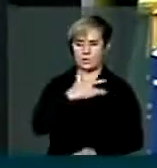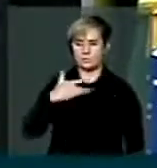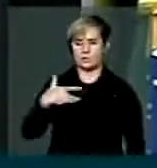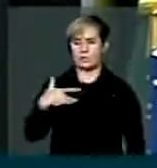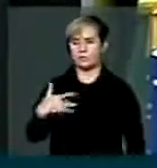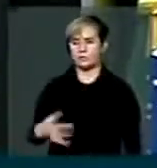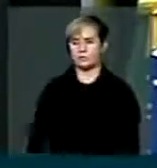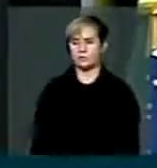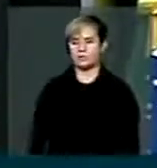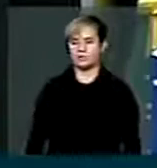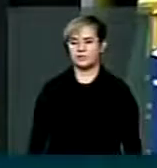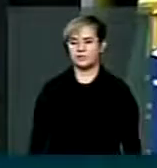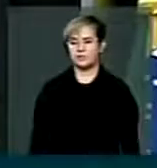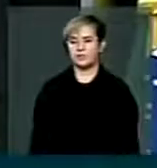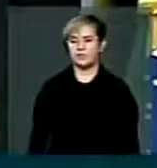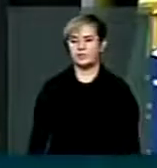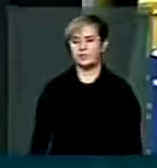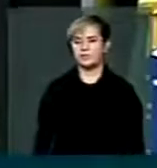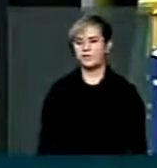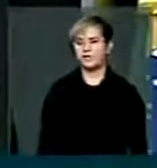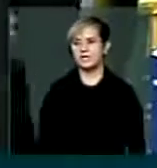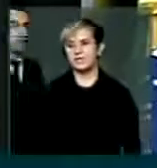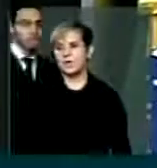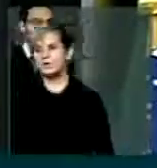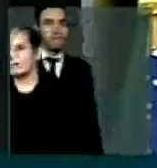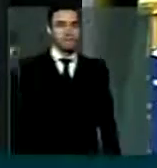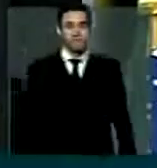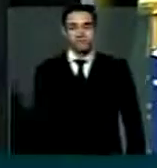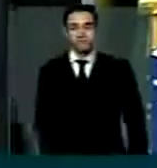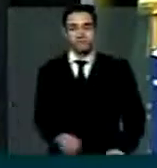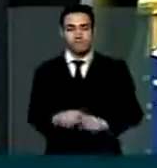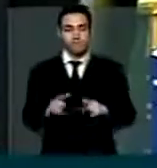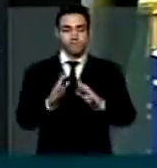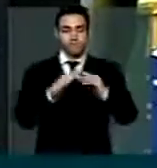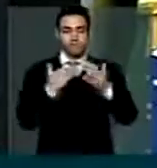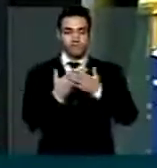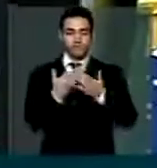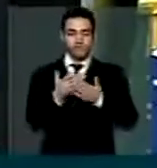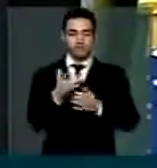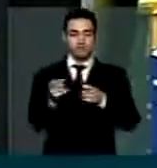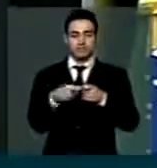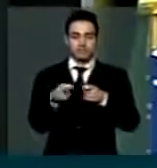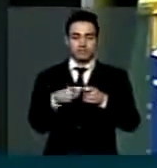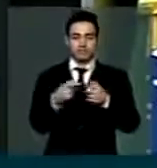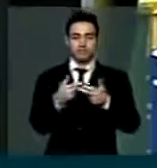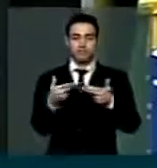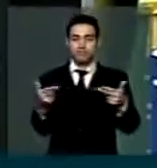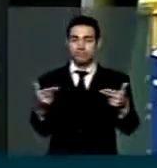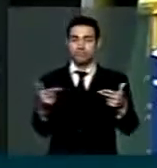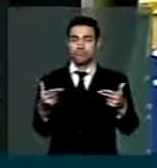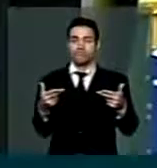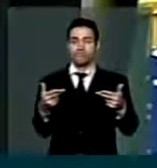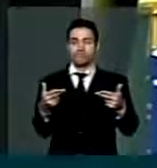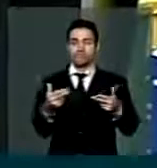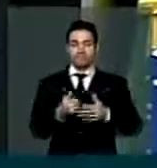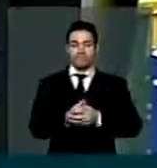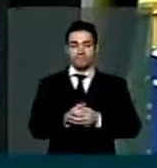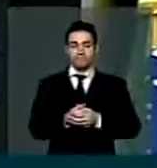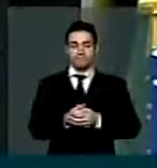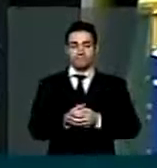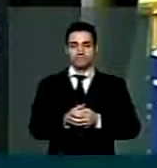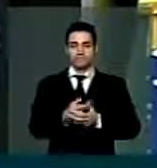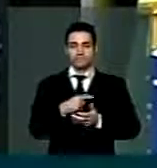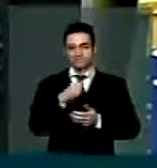É um absurdo o que nós estamos vendo de abertura de escolas médicas numa volúpia, sem